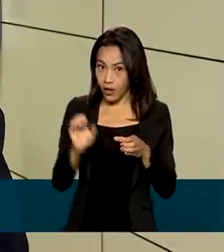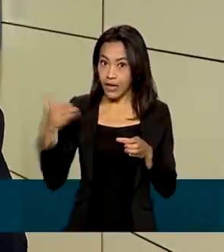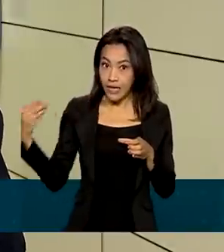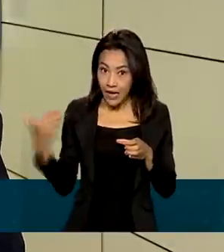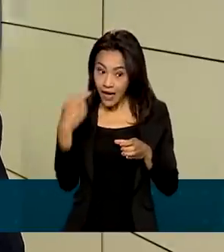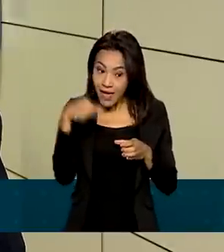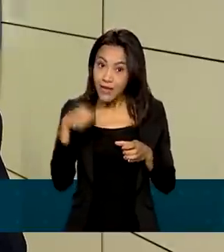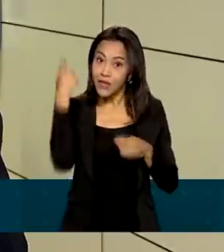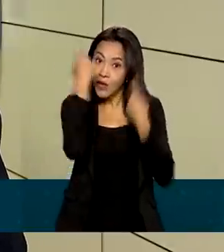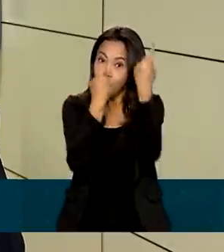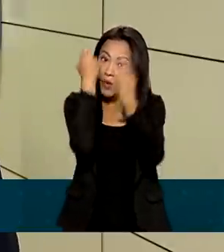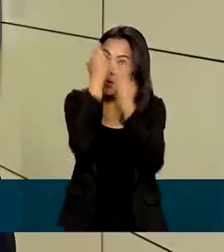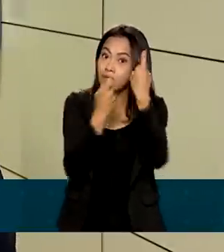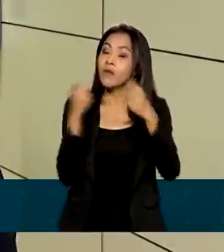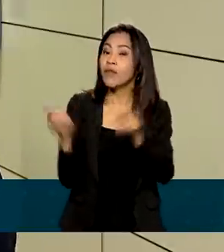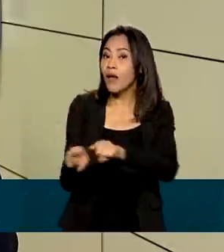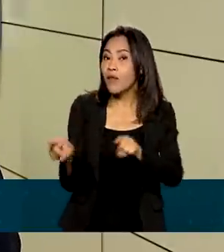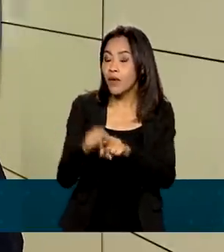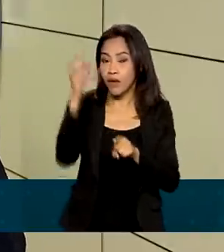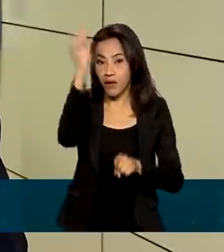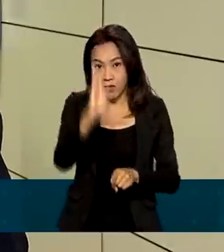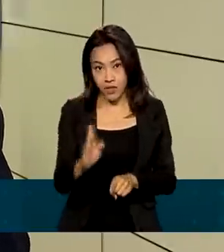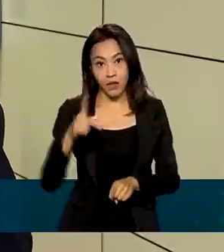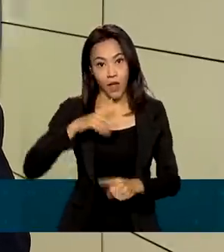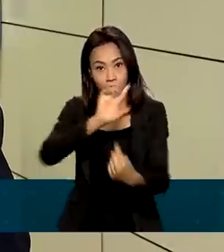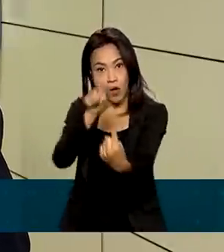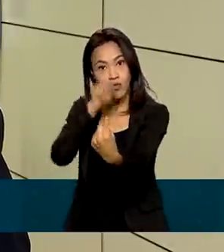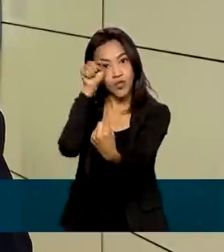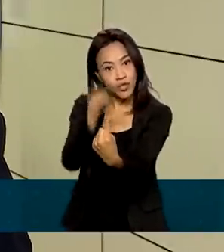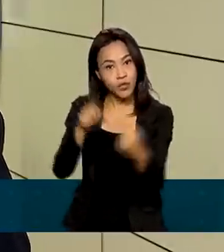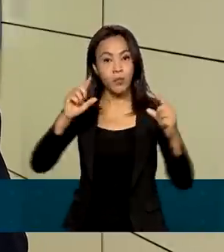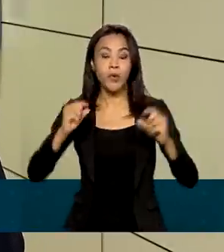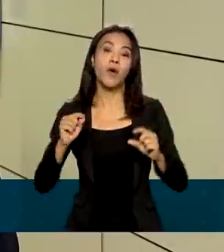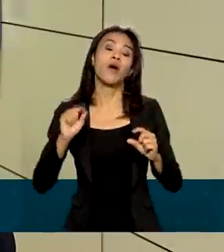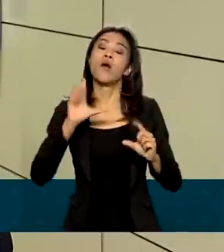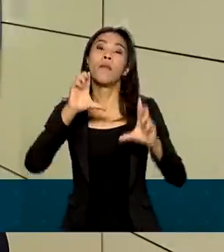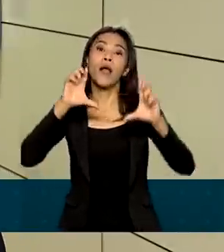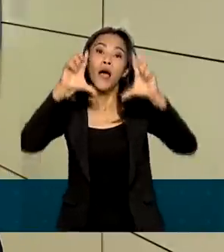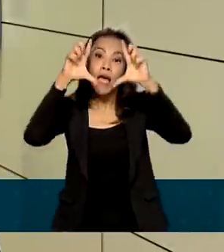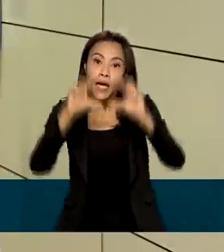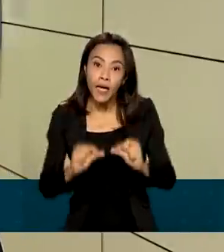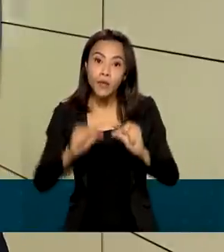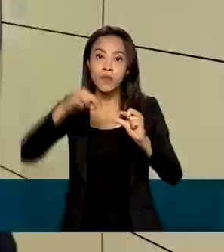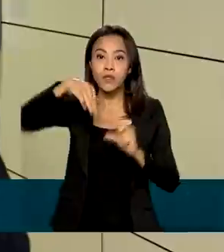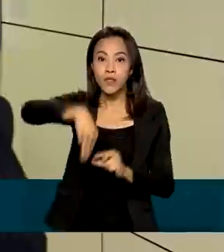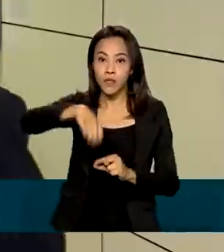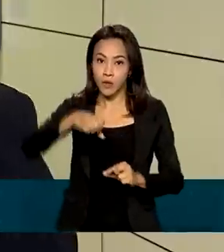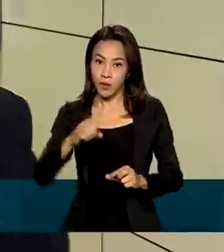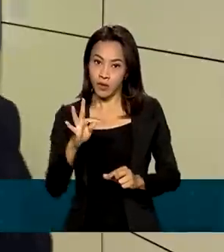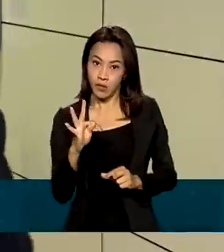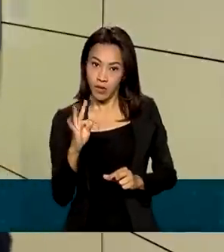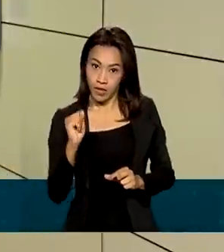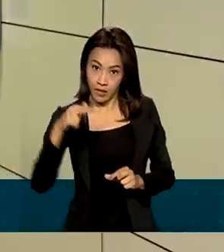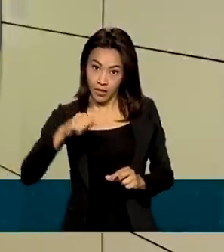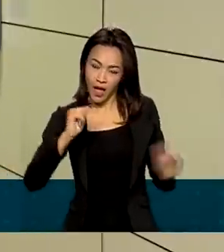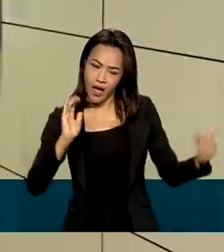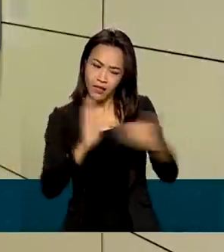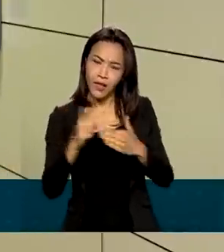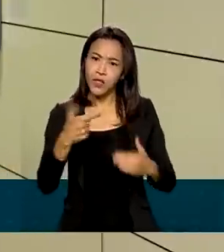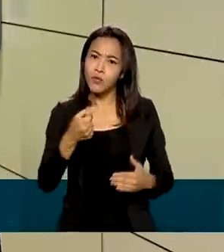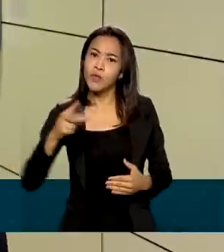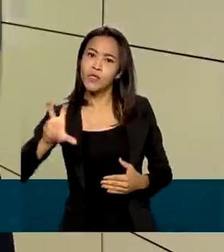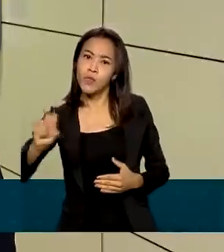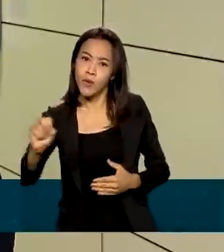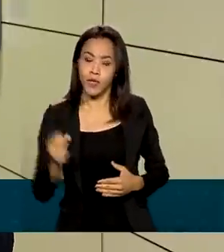preocupação do Brasil também, porque todos nós temos uma meta de redução de emissões ou neutralidade climática até 2050. E a Europa, nesse